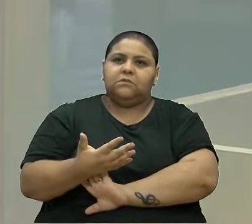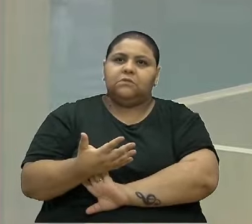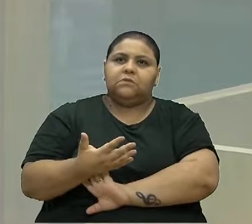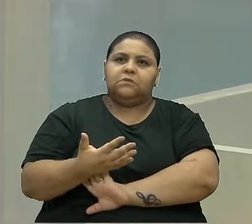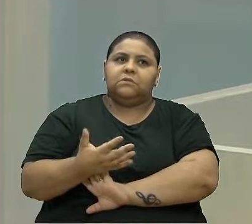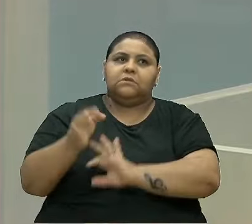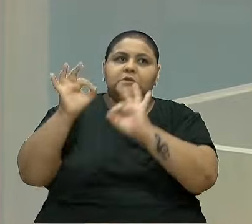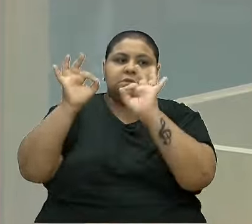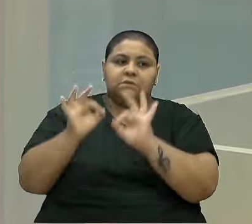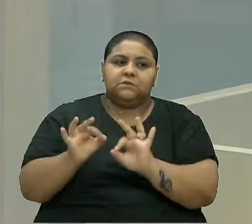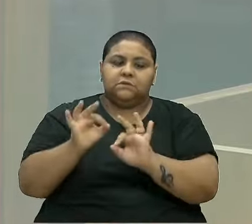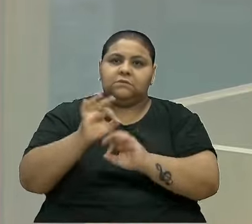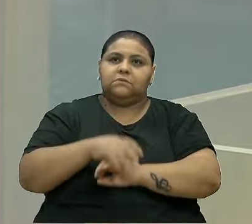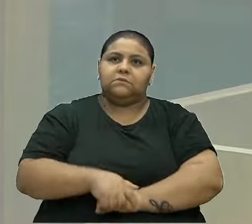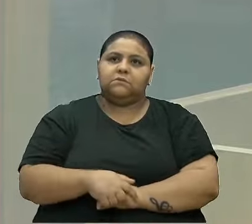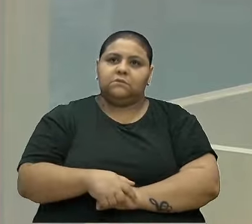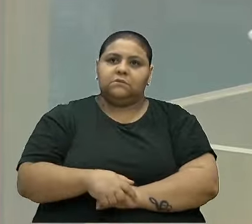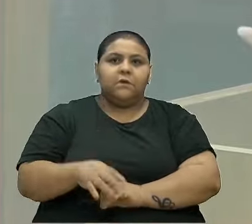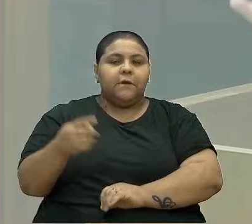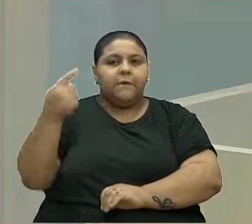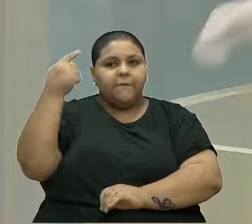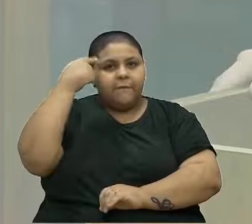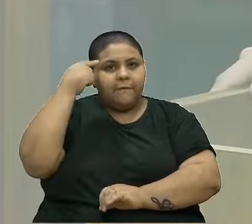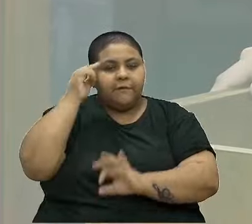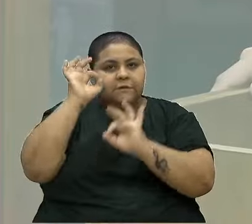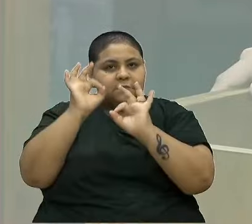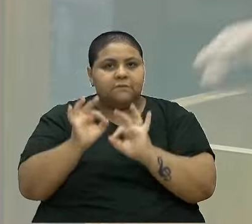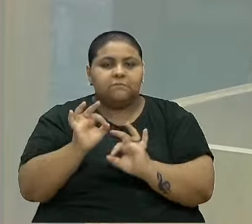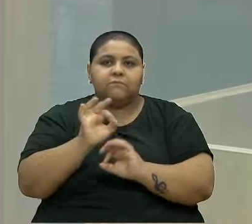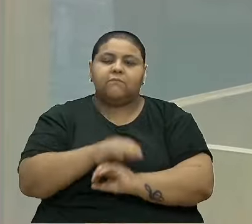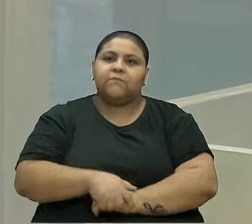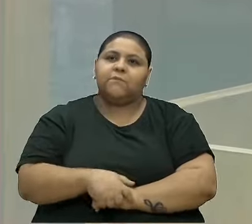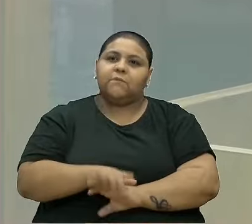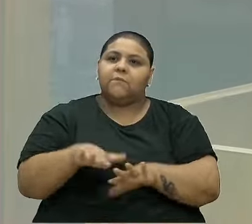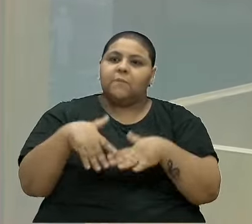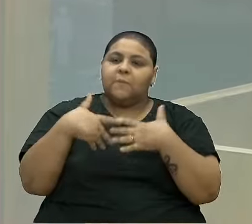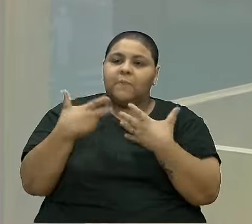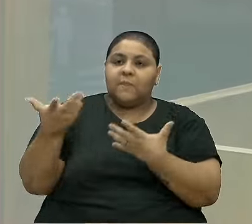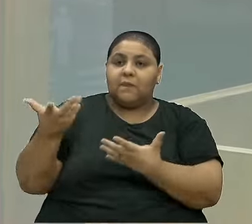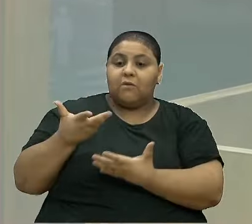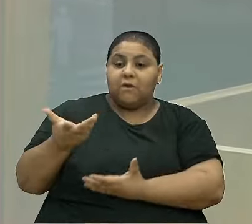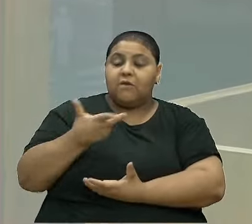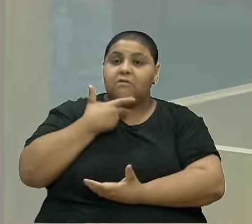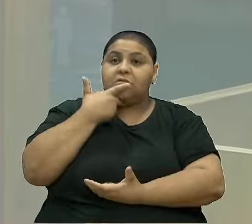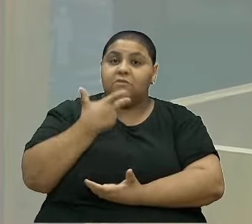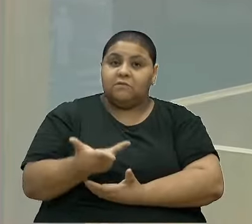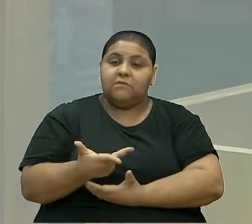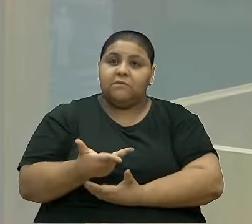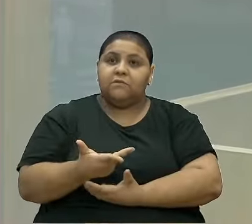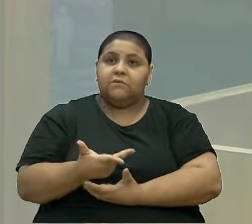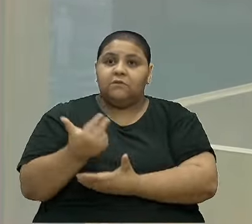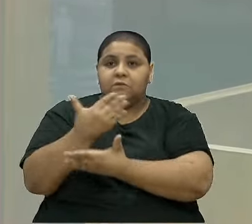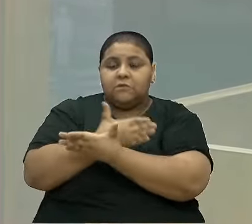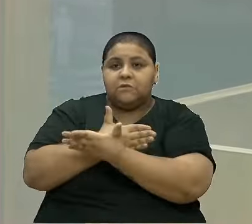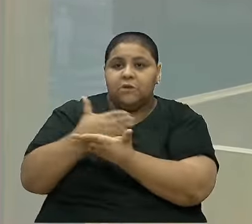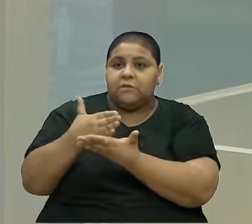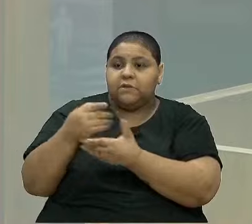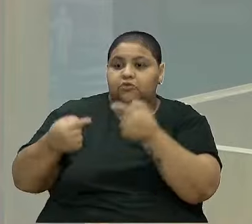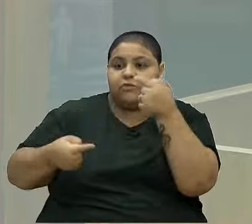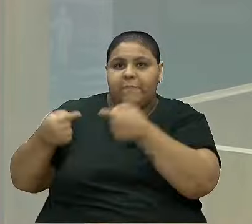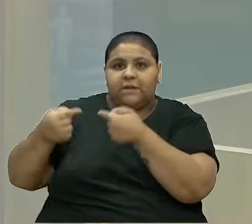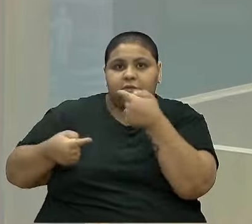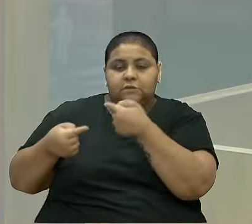fisicamente e mentalmente adequado. Então eu quero colocar aqui, é o início de um debate